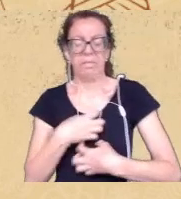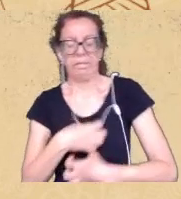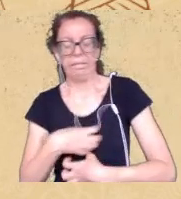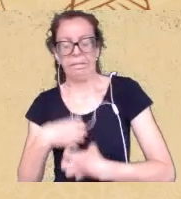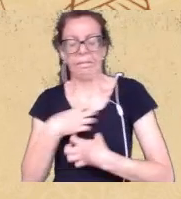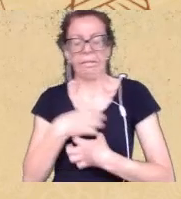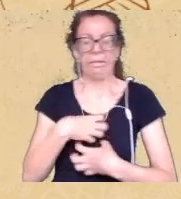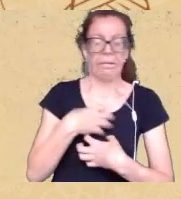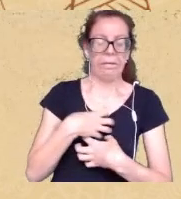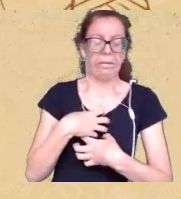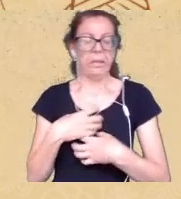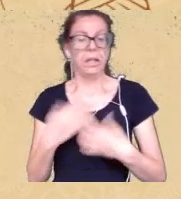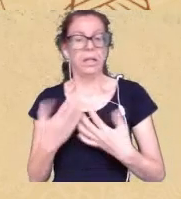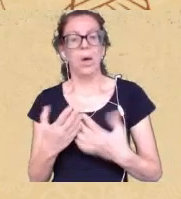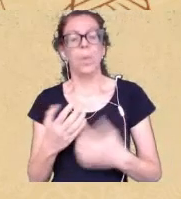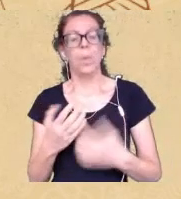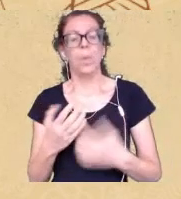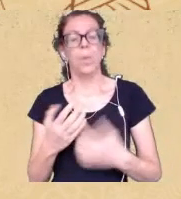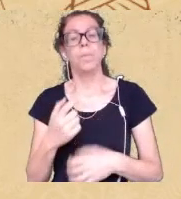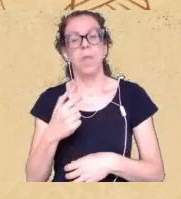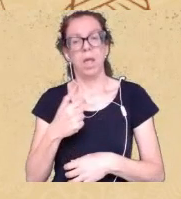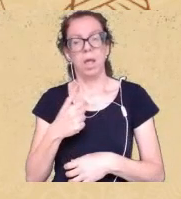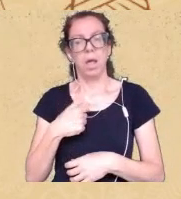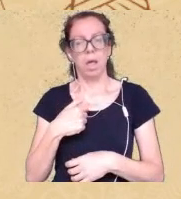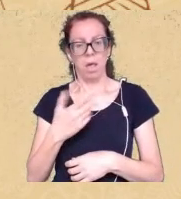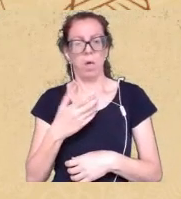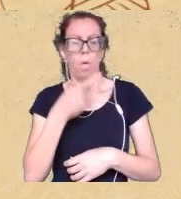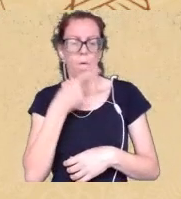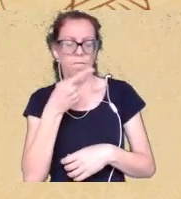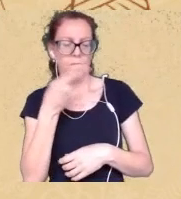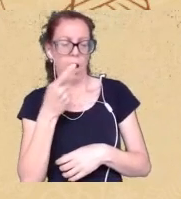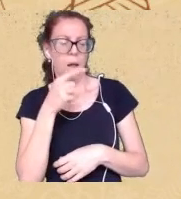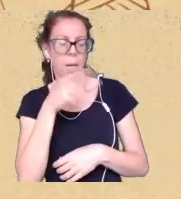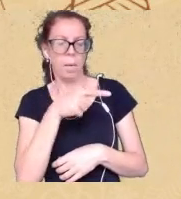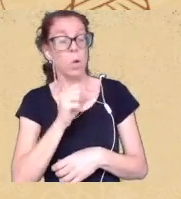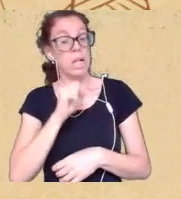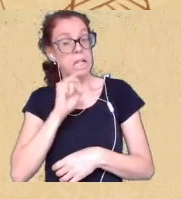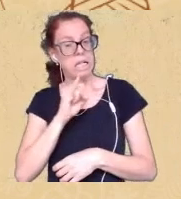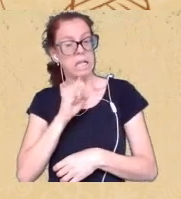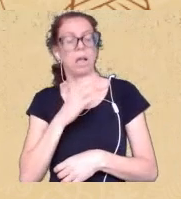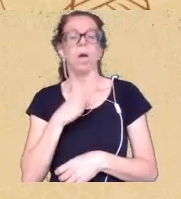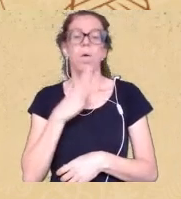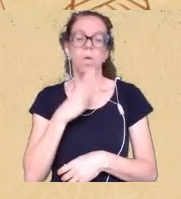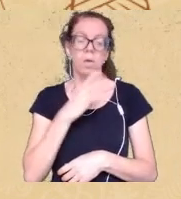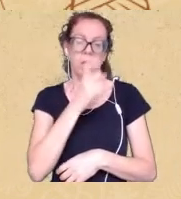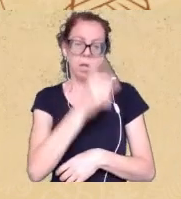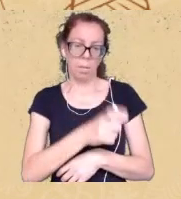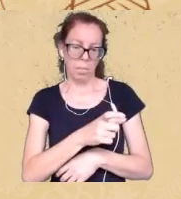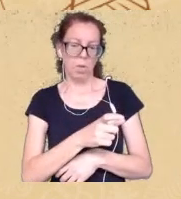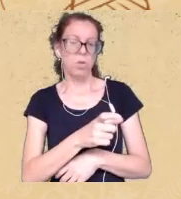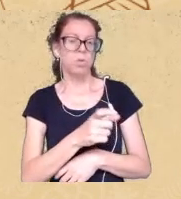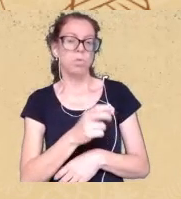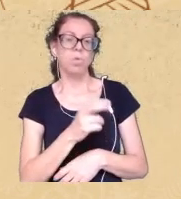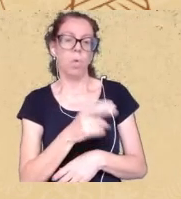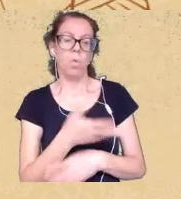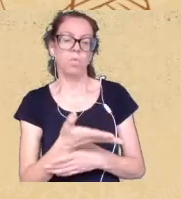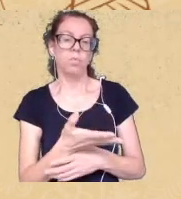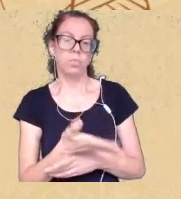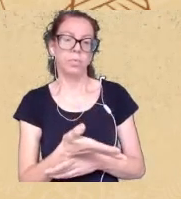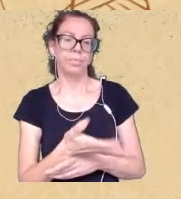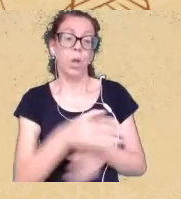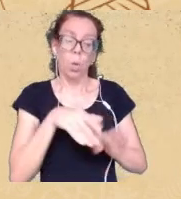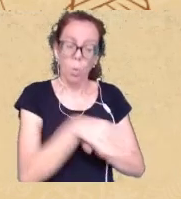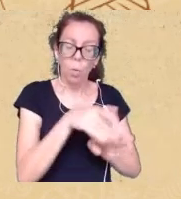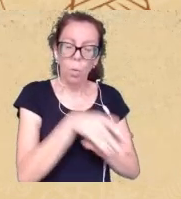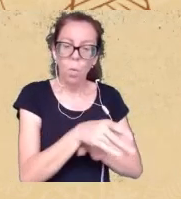alguma coisa para alguém se eu vou acolher essa pessoa se eu não vou acolher não adianta mas aí não é falando então um